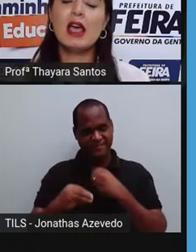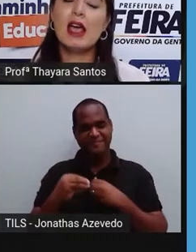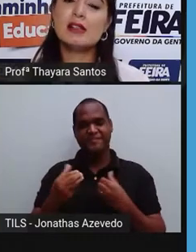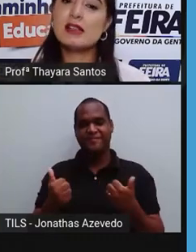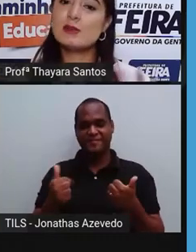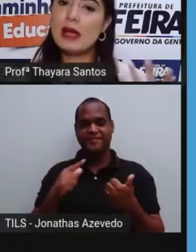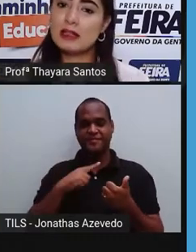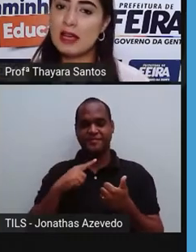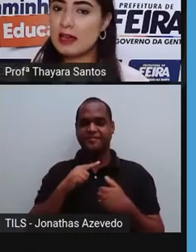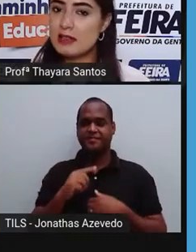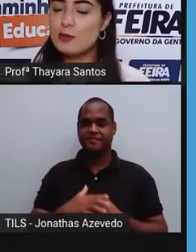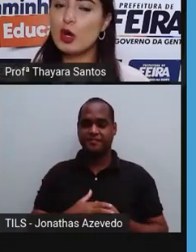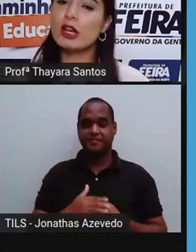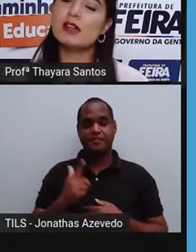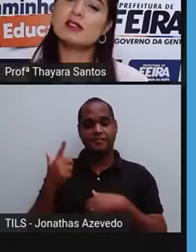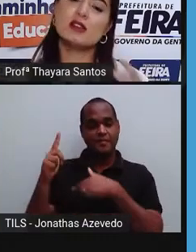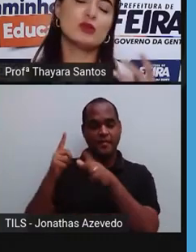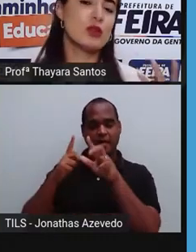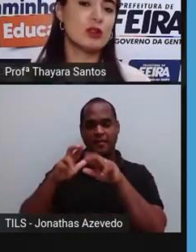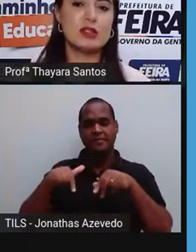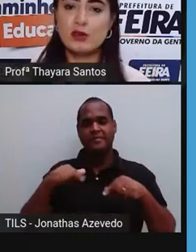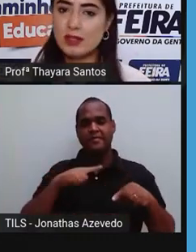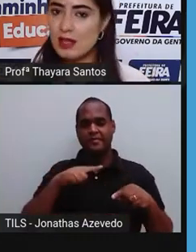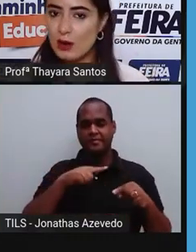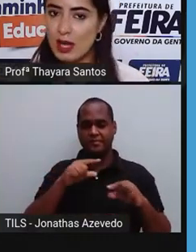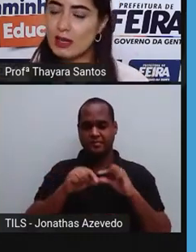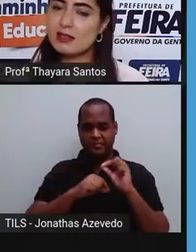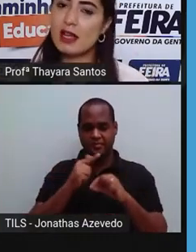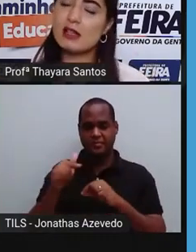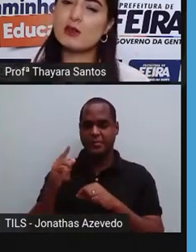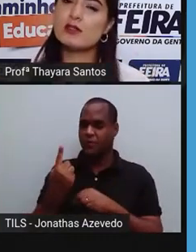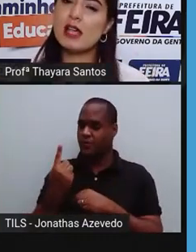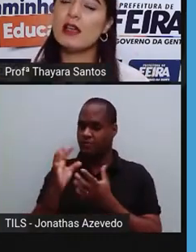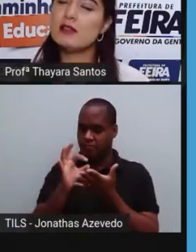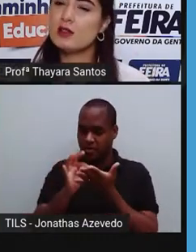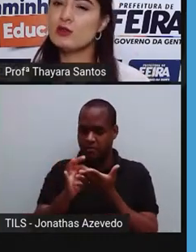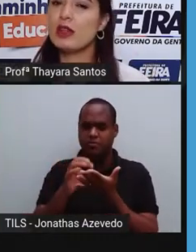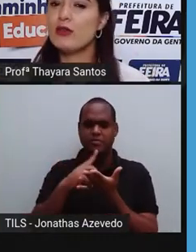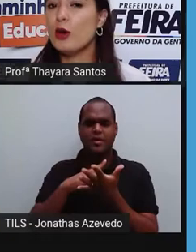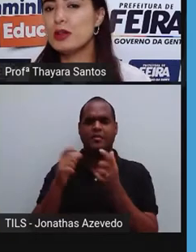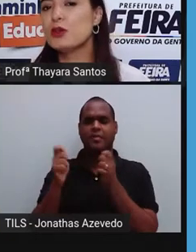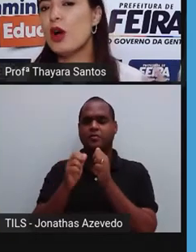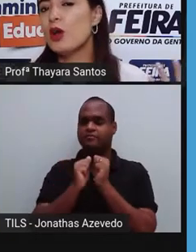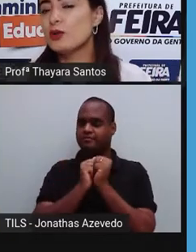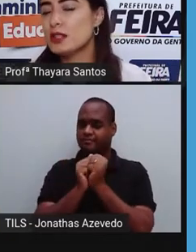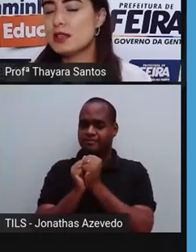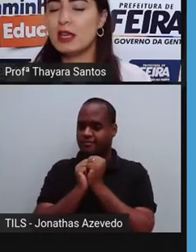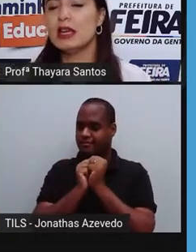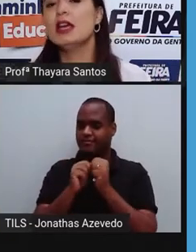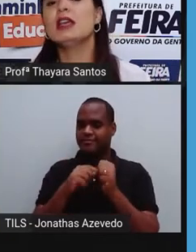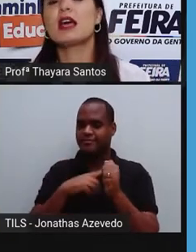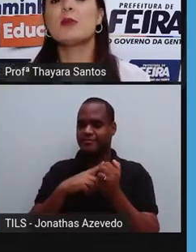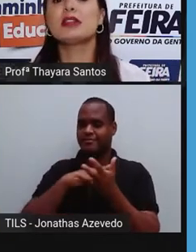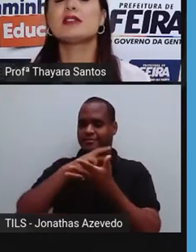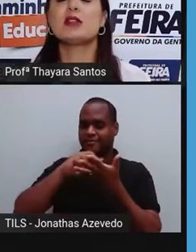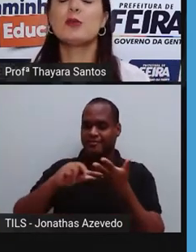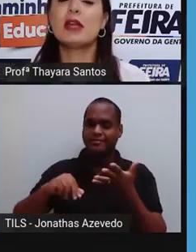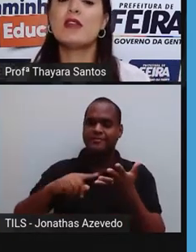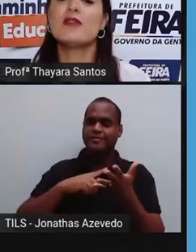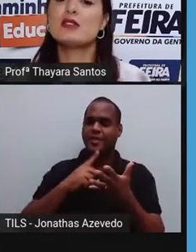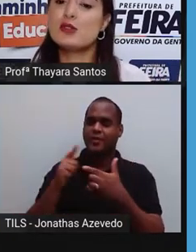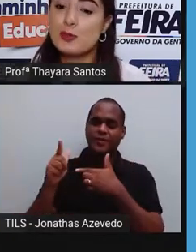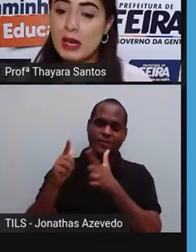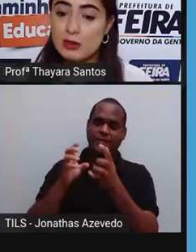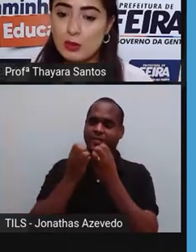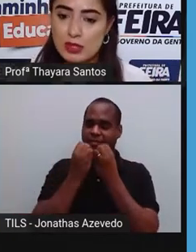E essas bactérias, embora elas sejam todas unicelulares, elas conseguem se juntar formando colônias aí e acaba trazendo